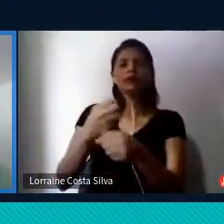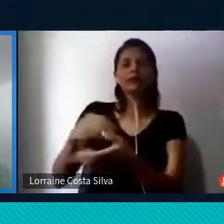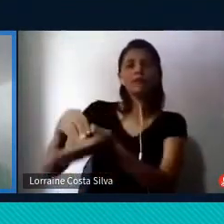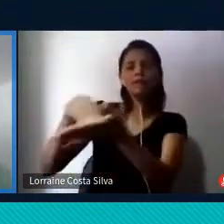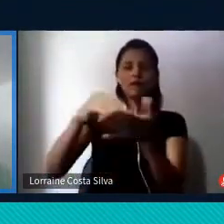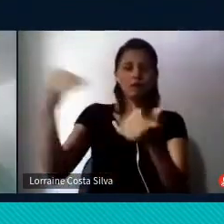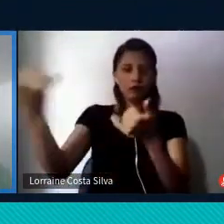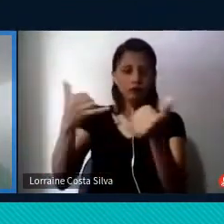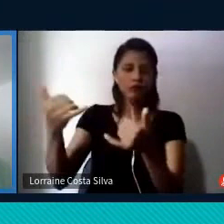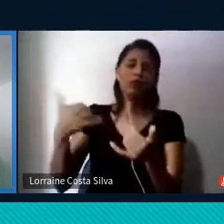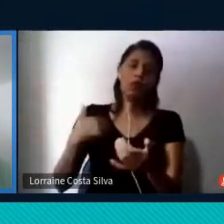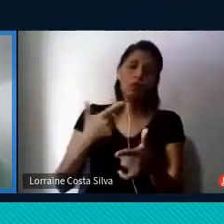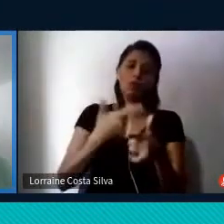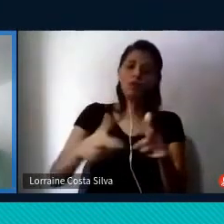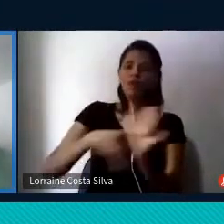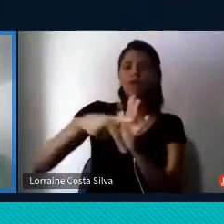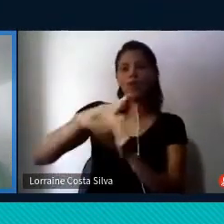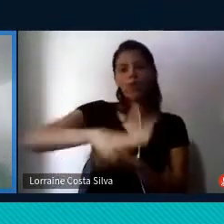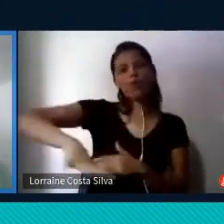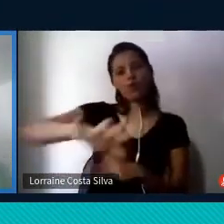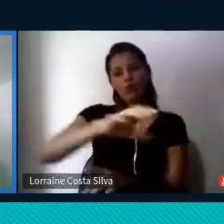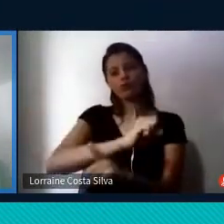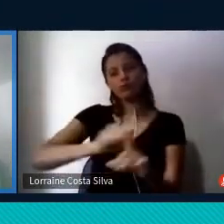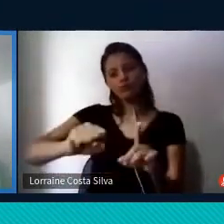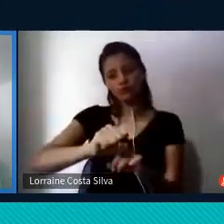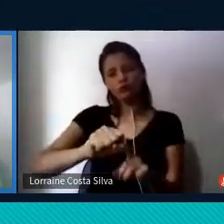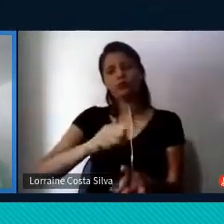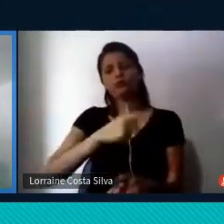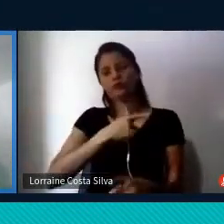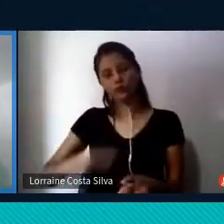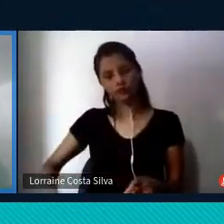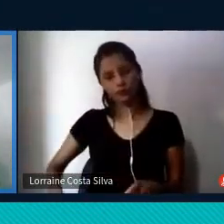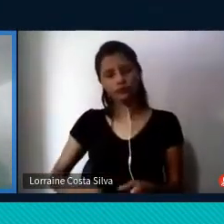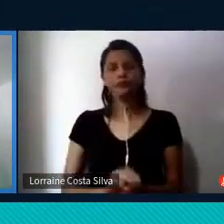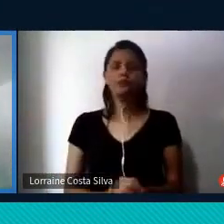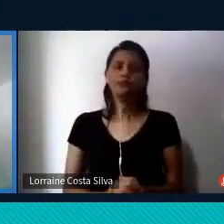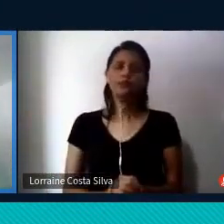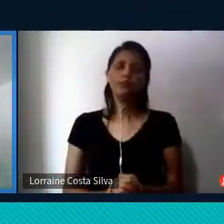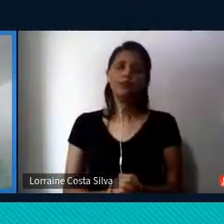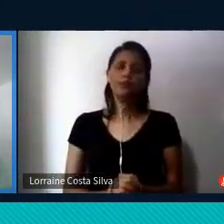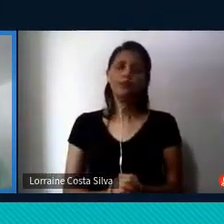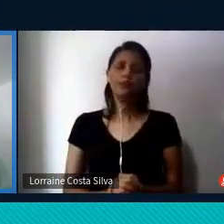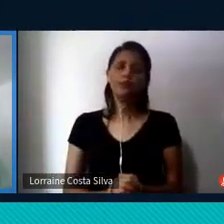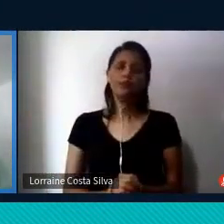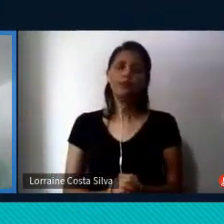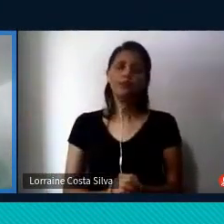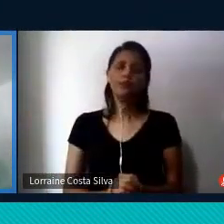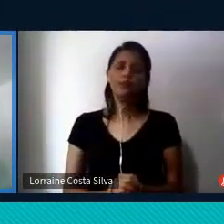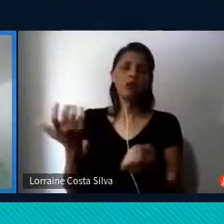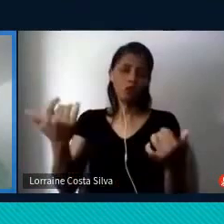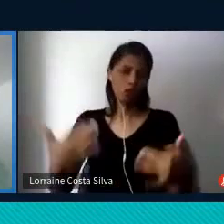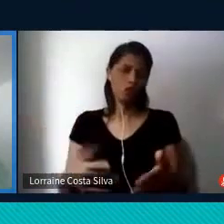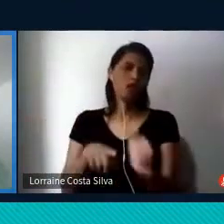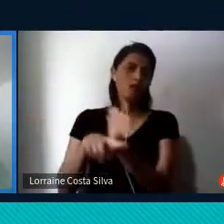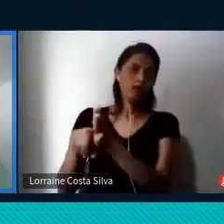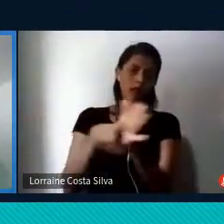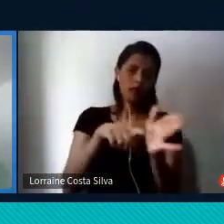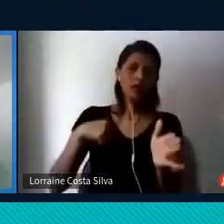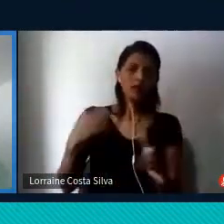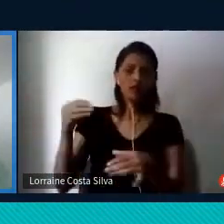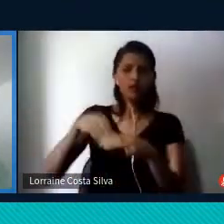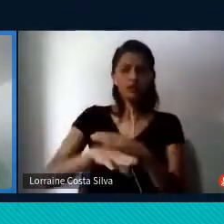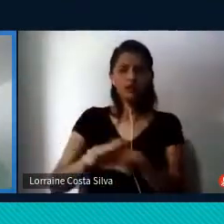público. Pode passar. Então, na verdade, eu estou trabalhando dentro de uma perspectiva construtivista, de uma